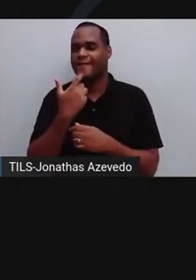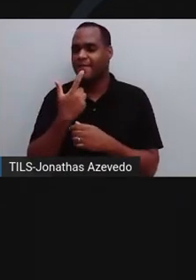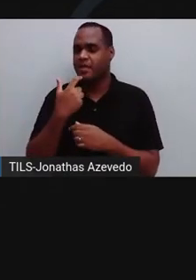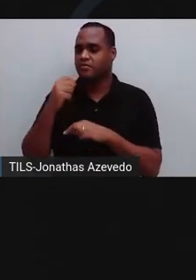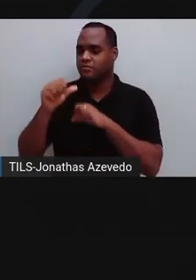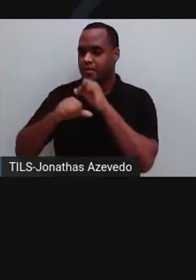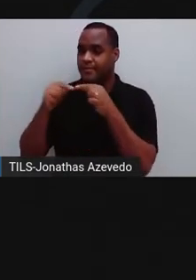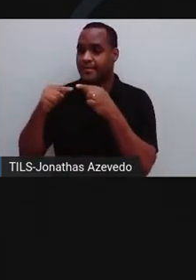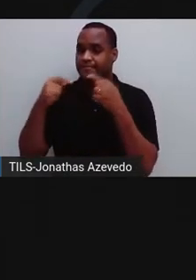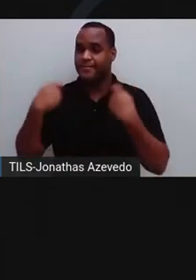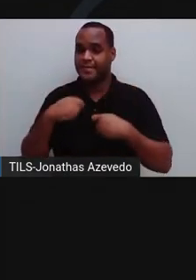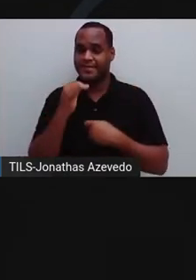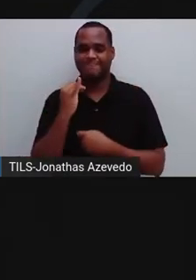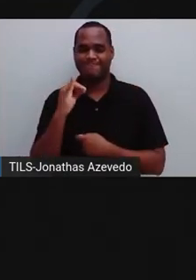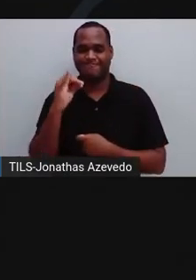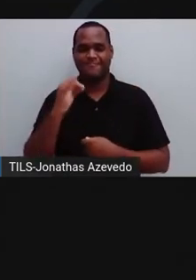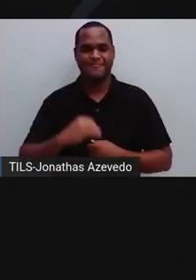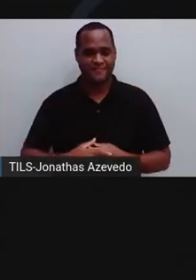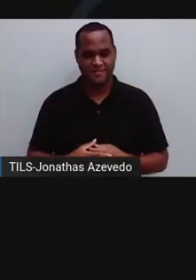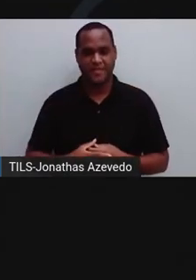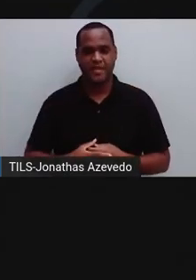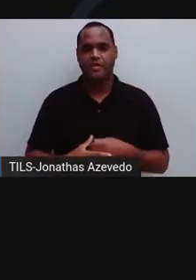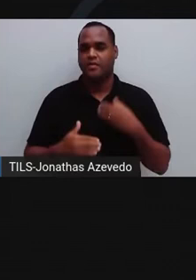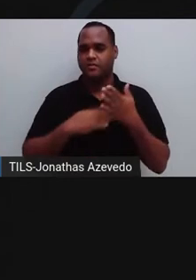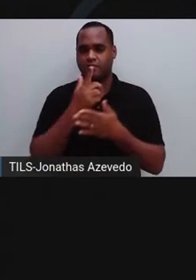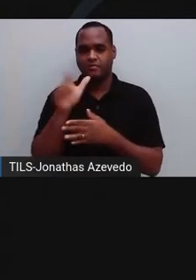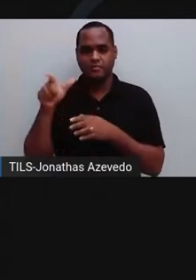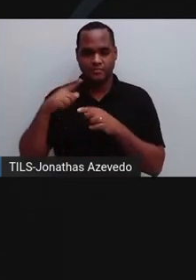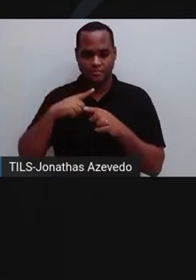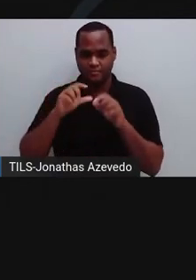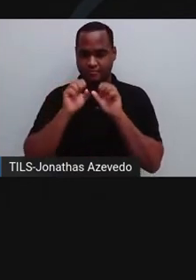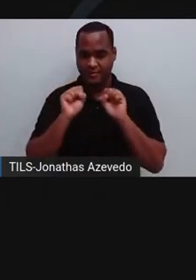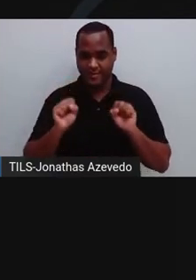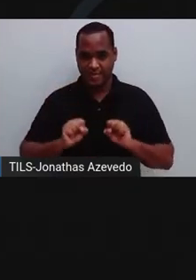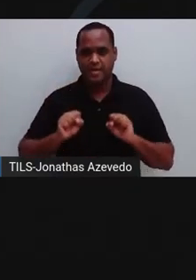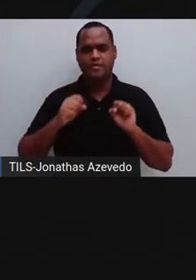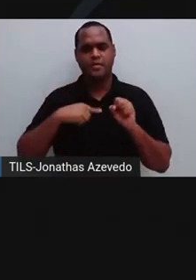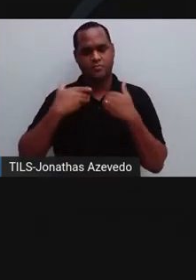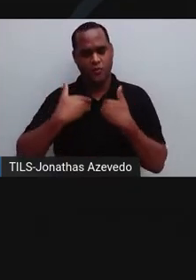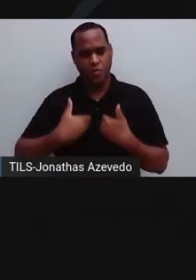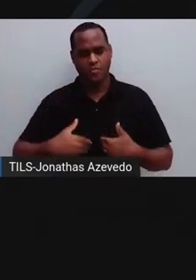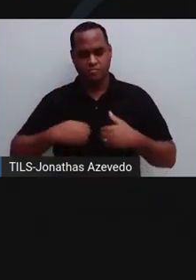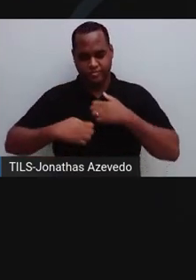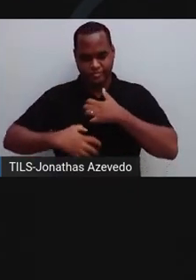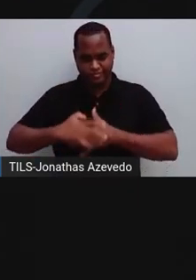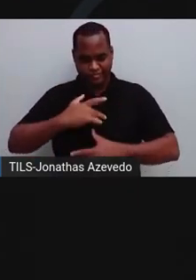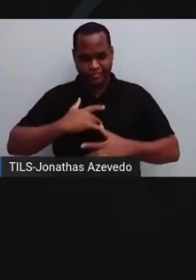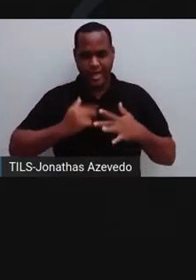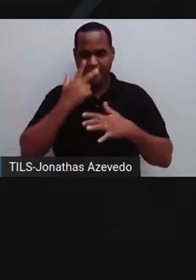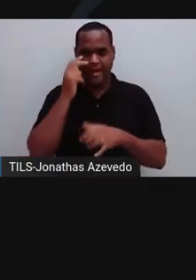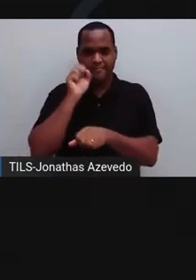energia. Por outro lado, o sistema imunológico e a digestão quase param.